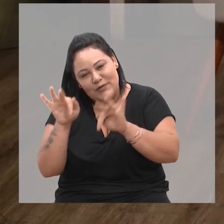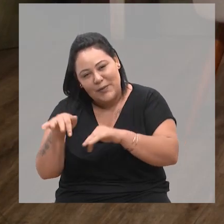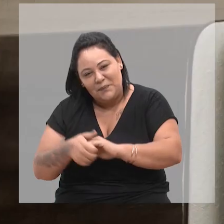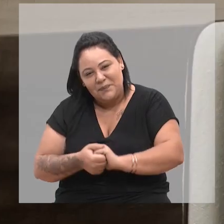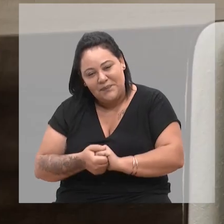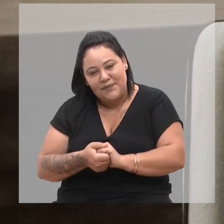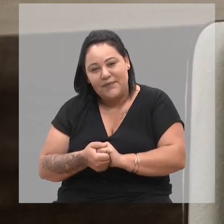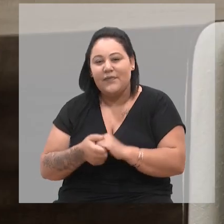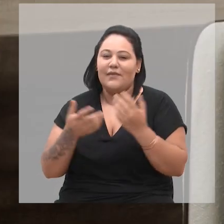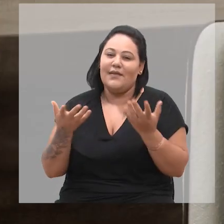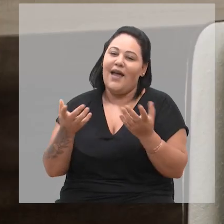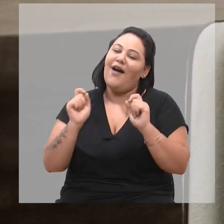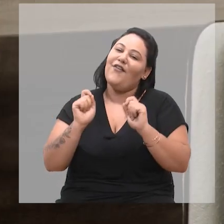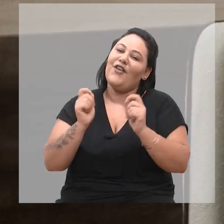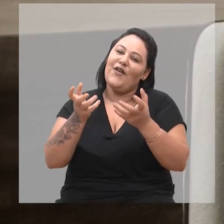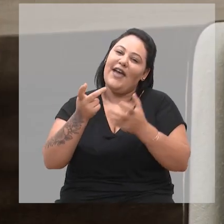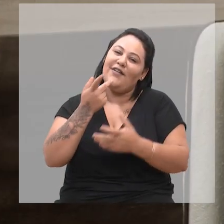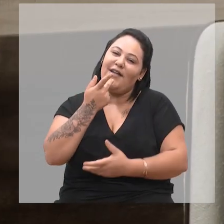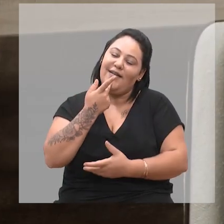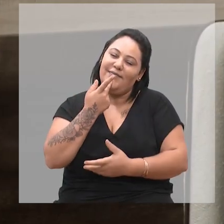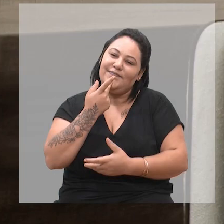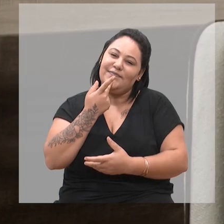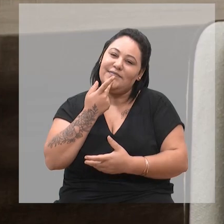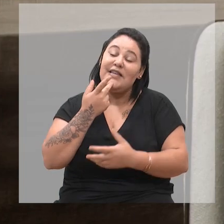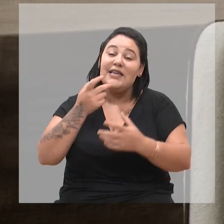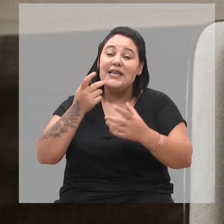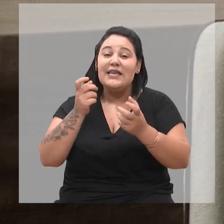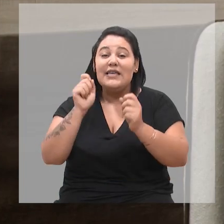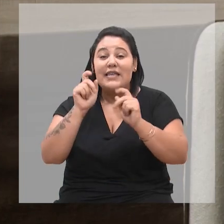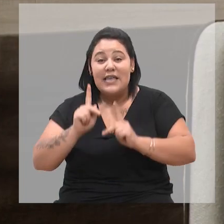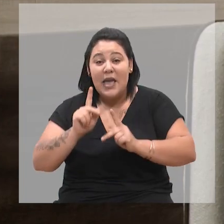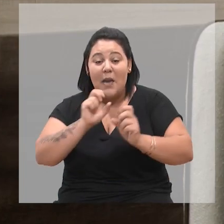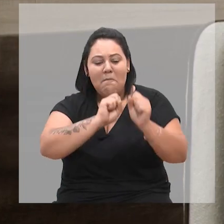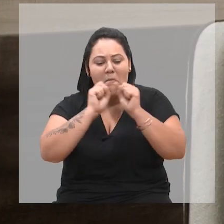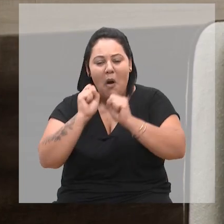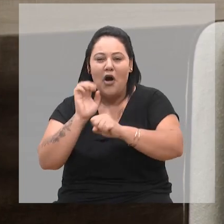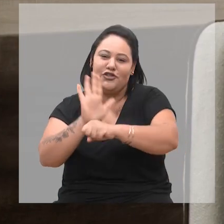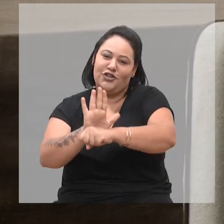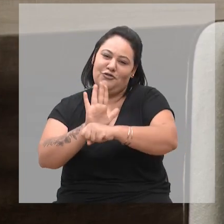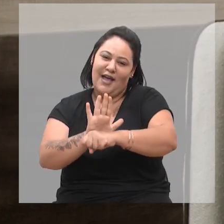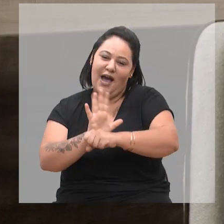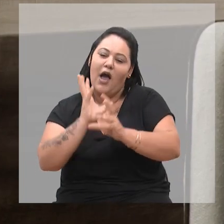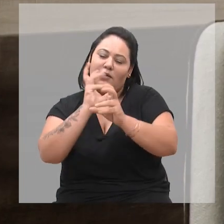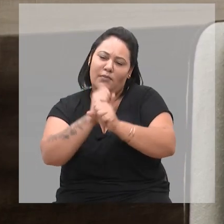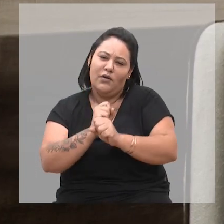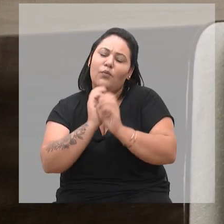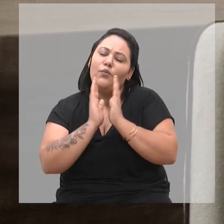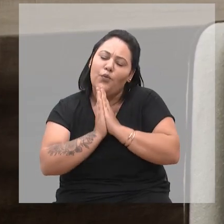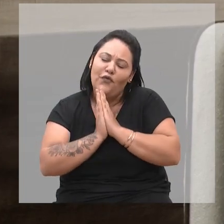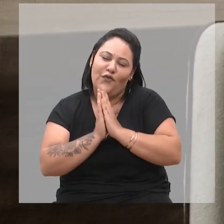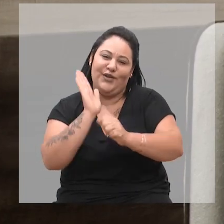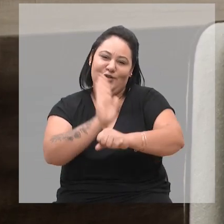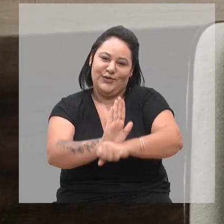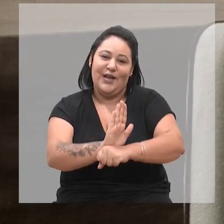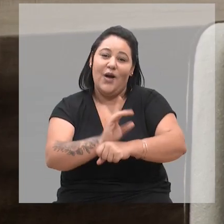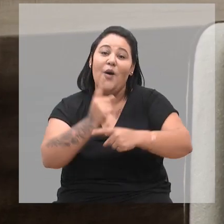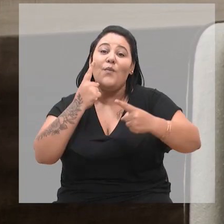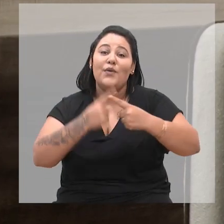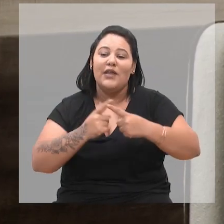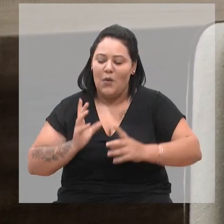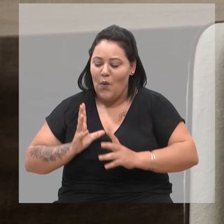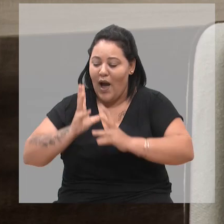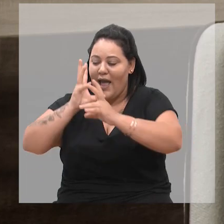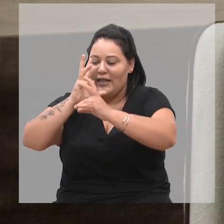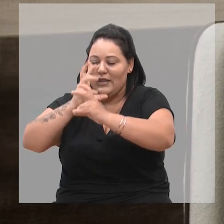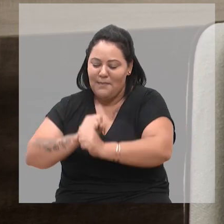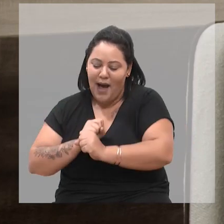final. Não, o que eu vou dizer? Que continuem, quem pode ajudar um animalzinho, que ajude. Porque